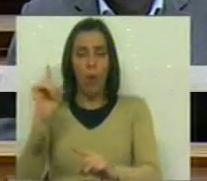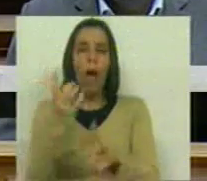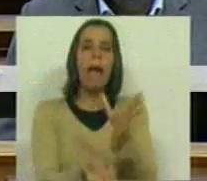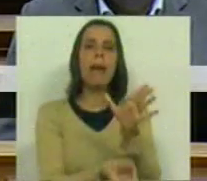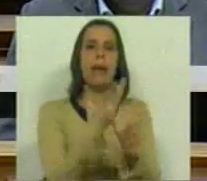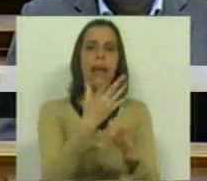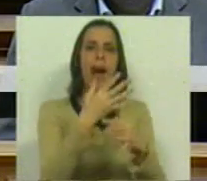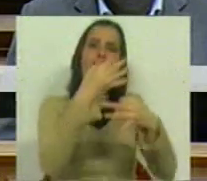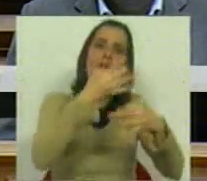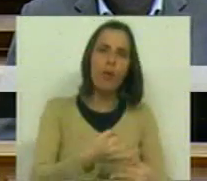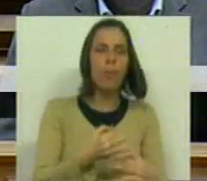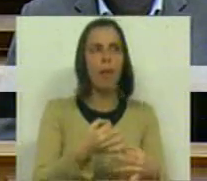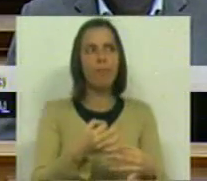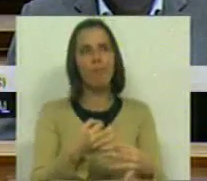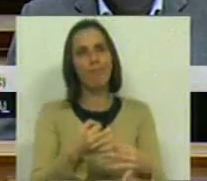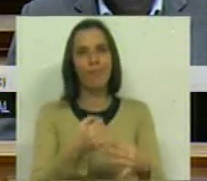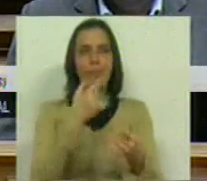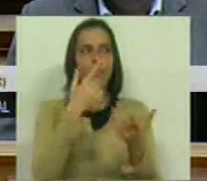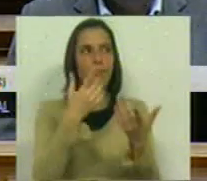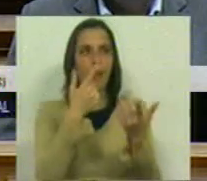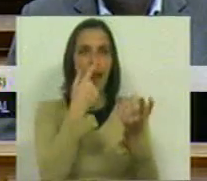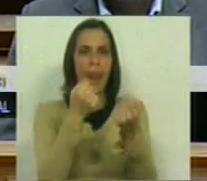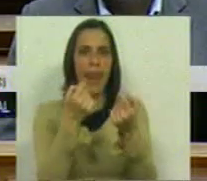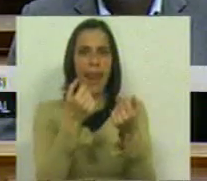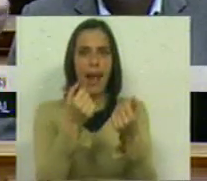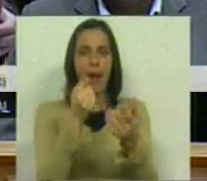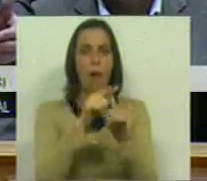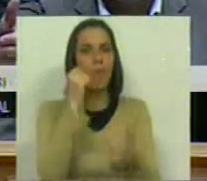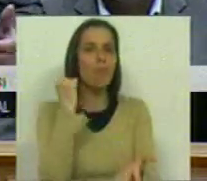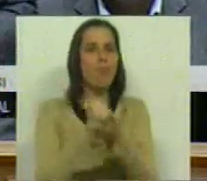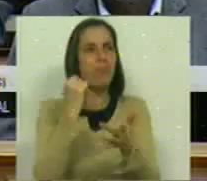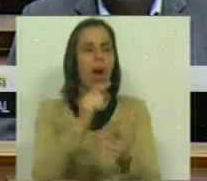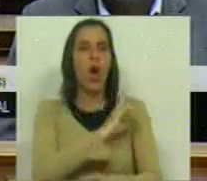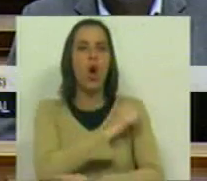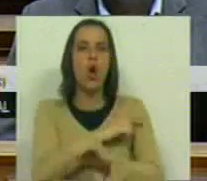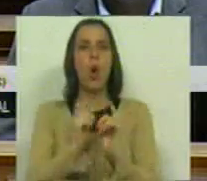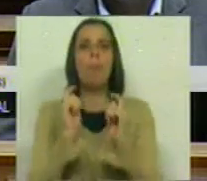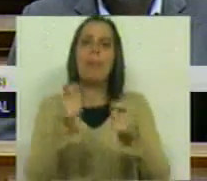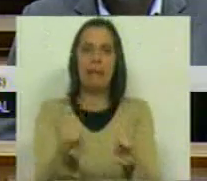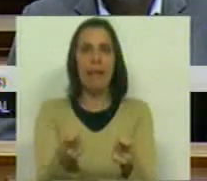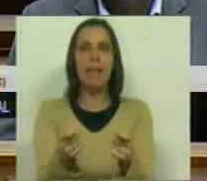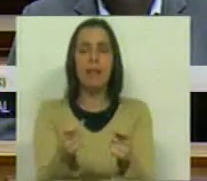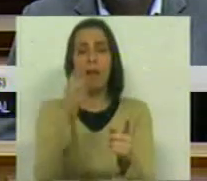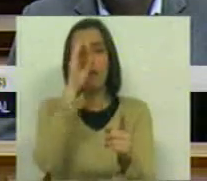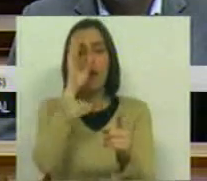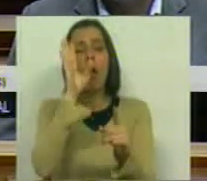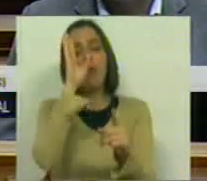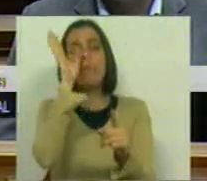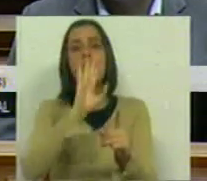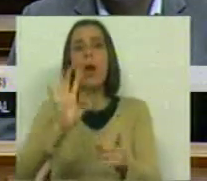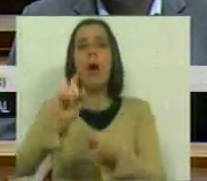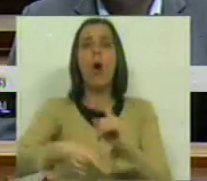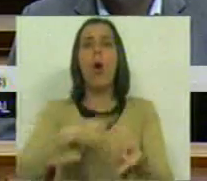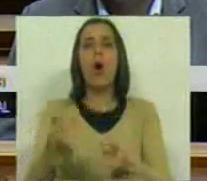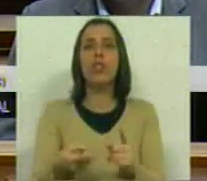criar uma certa formalização ou autenticação de competências, tendo em vista os